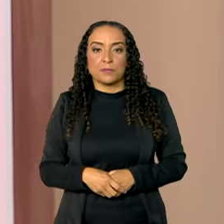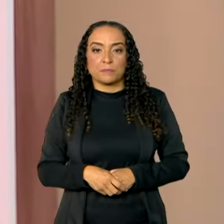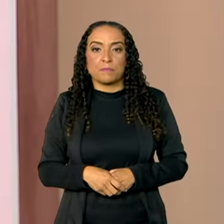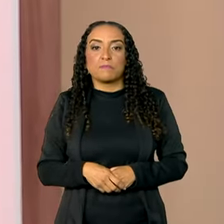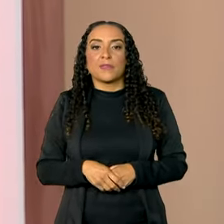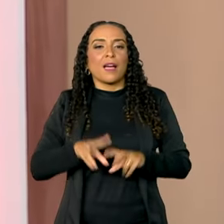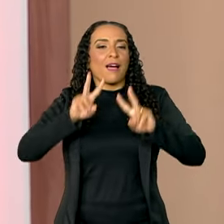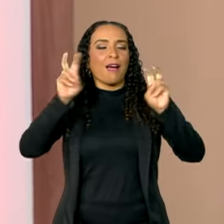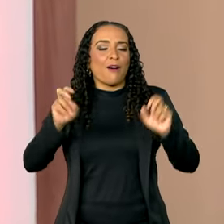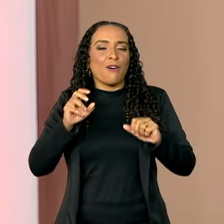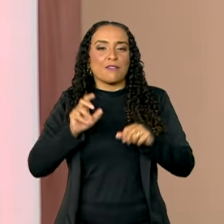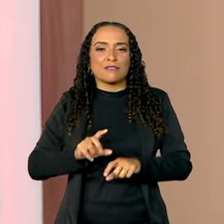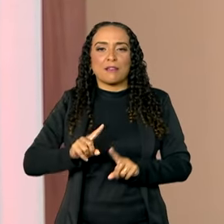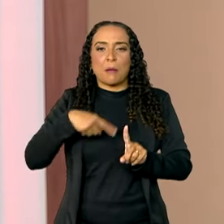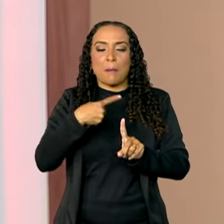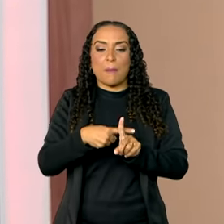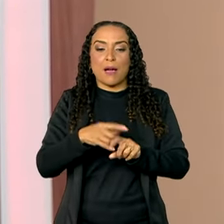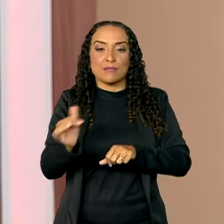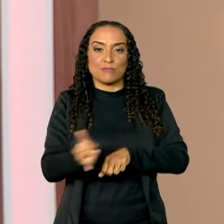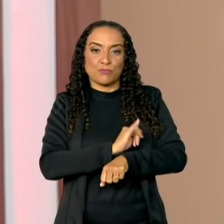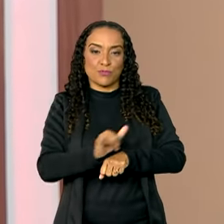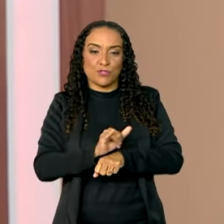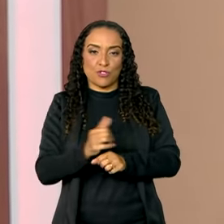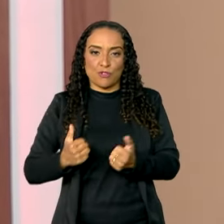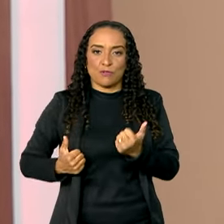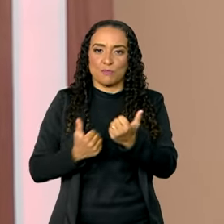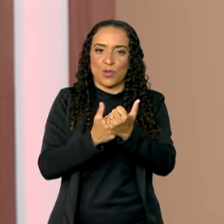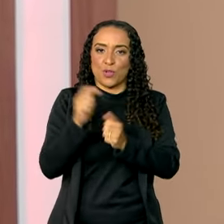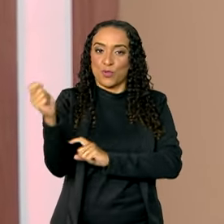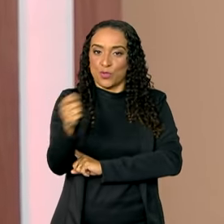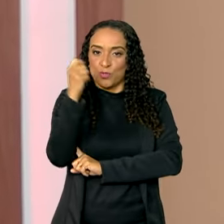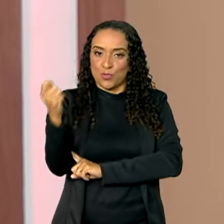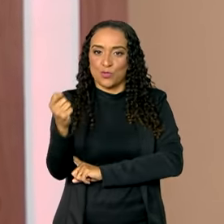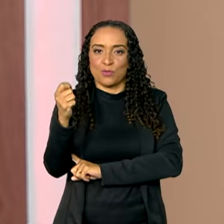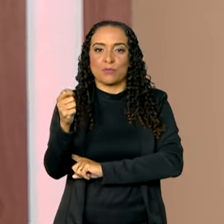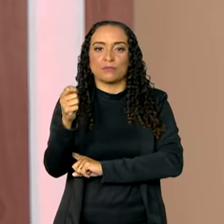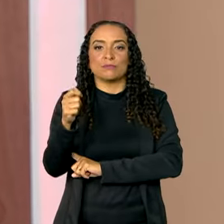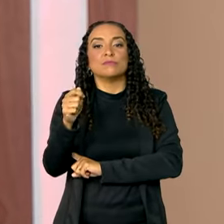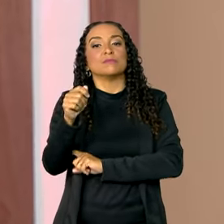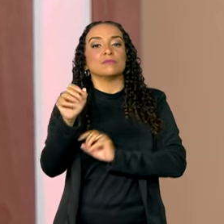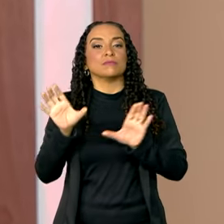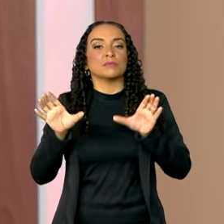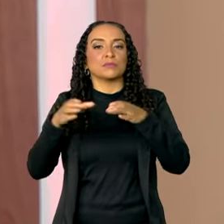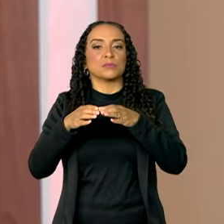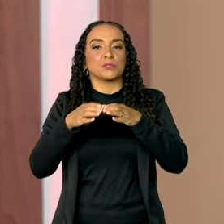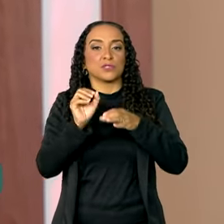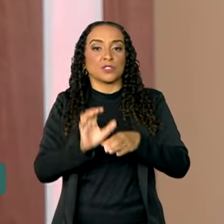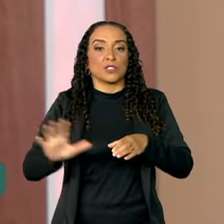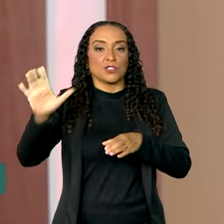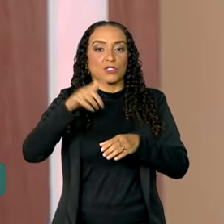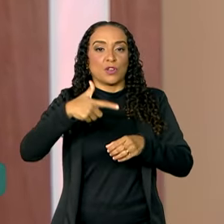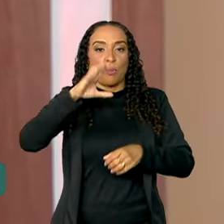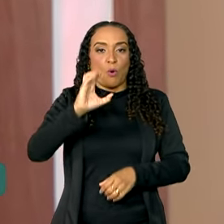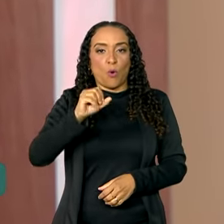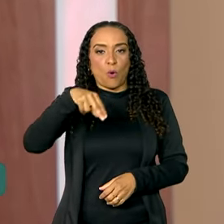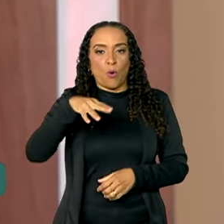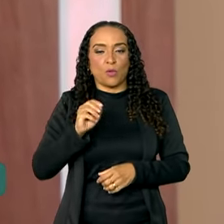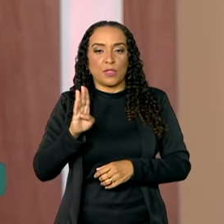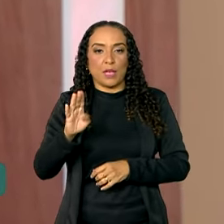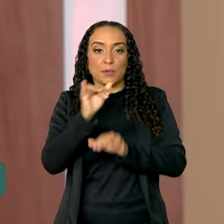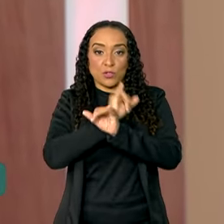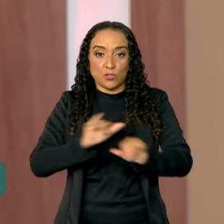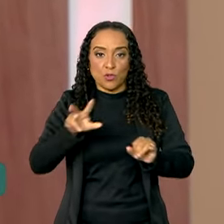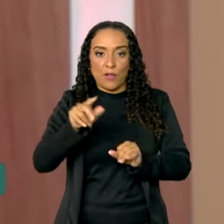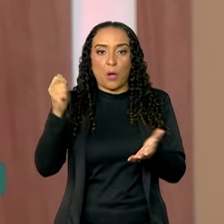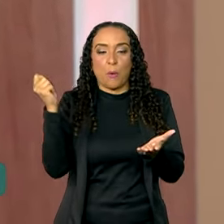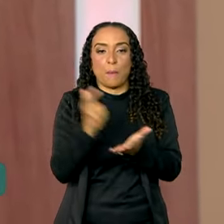Vamos falar agora de mais uma medida de apoio ao Rio Grande do Sul? A Companhia Nacional de Abastecimento, Conab, anunciou que vai